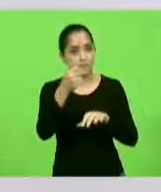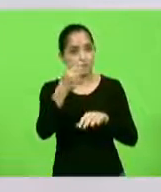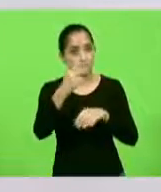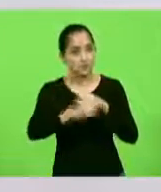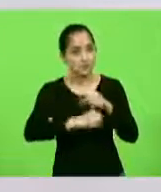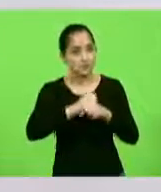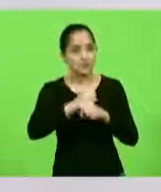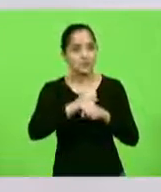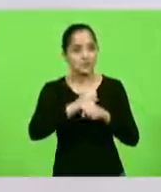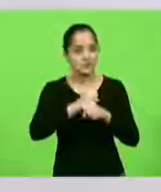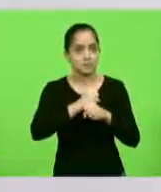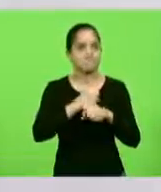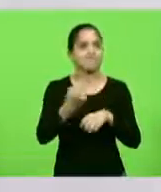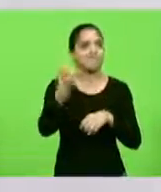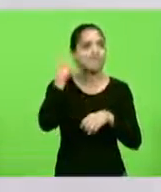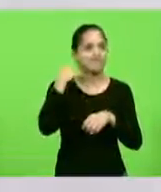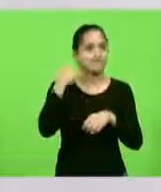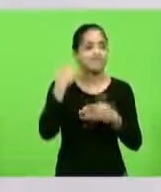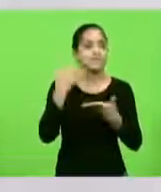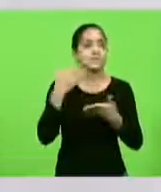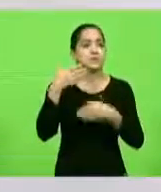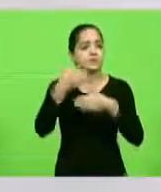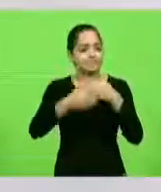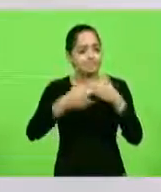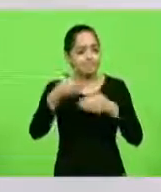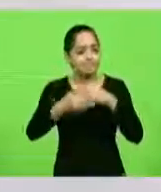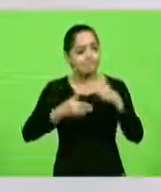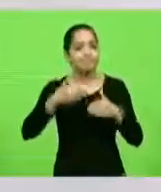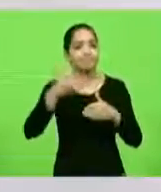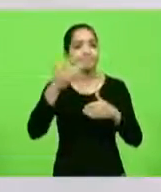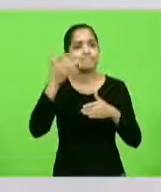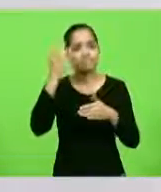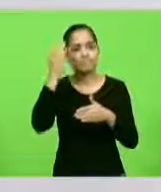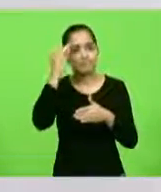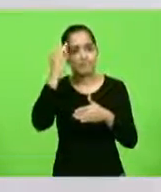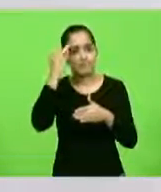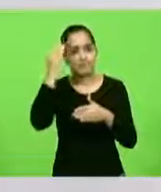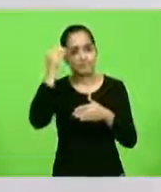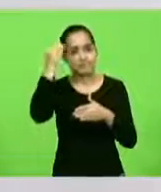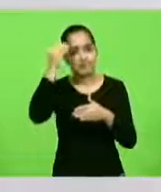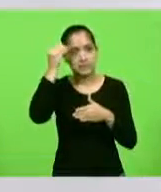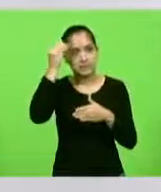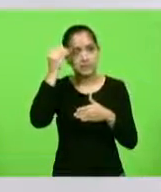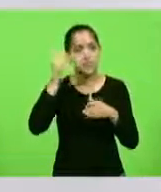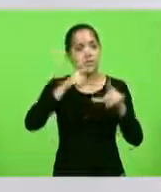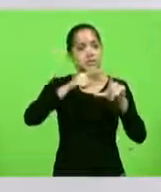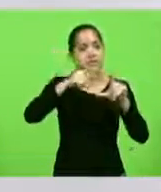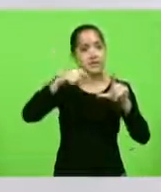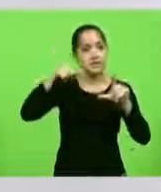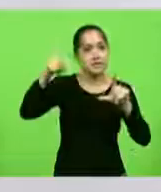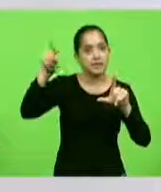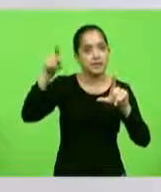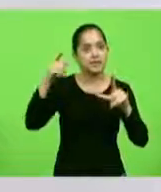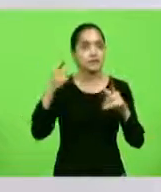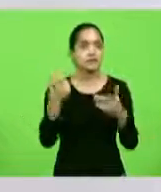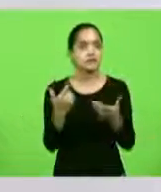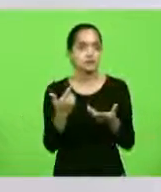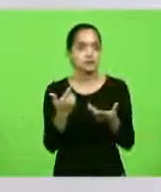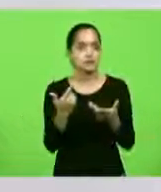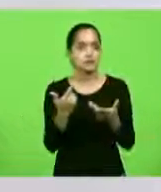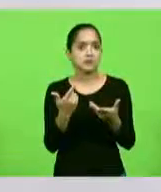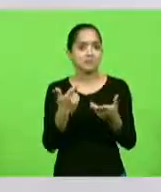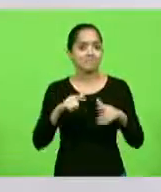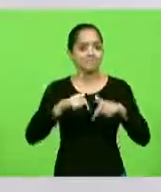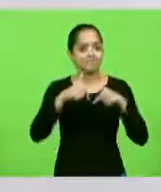tivemos um primeiro ano de ganhar experiência, de correr atrás, de ter dados. Quando nós tivemos dados, íamos para a hora da ação,